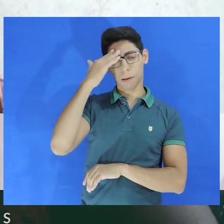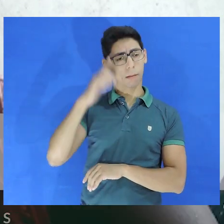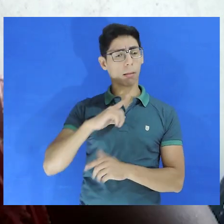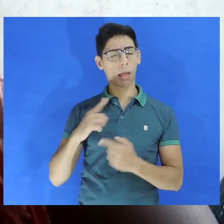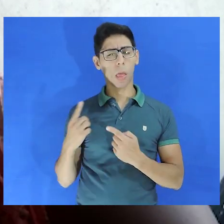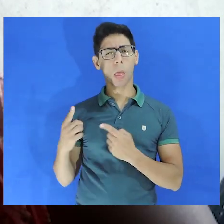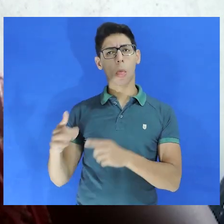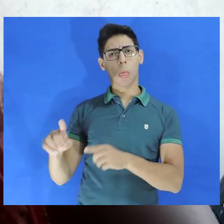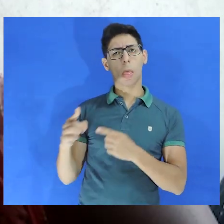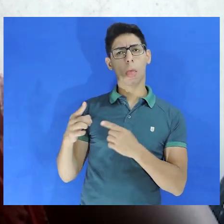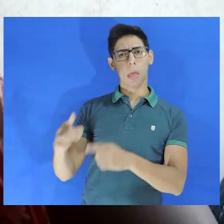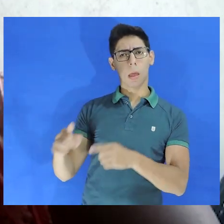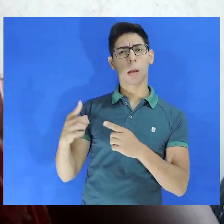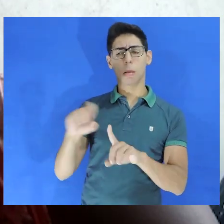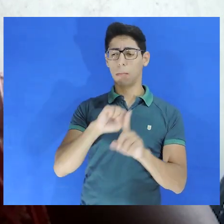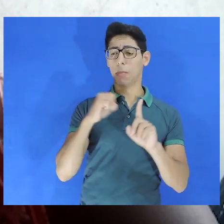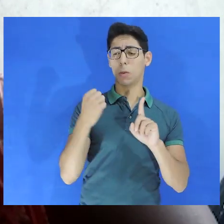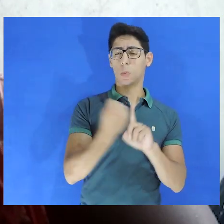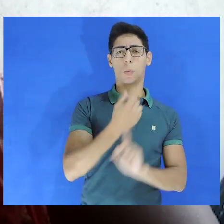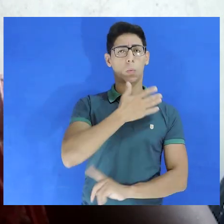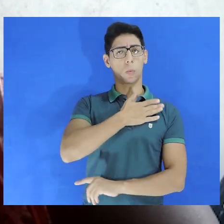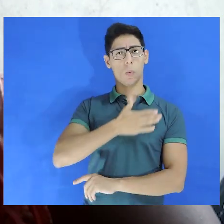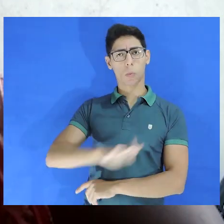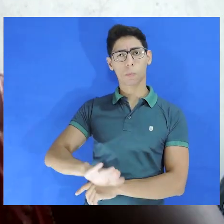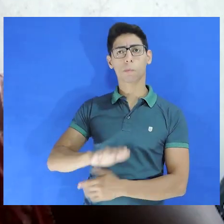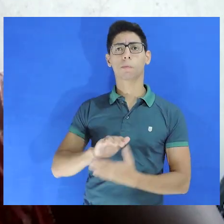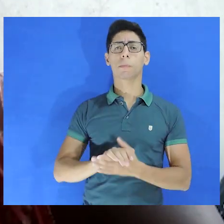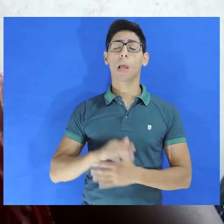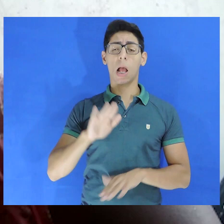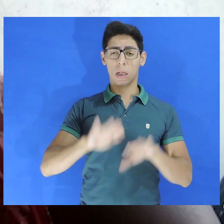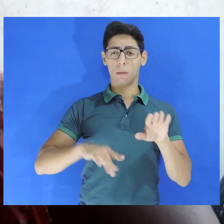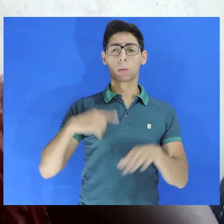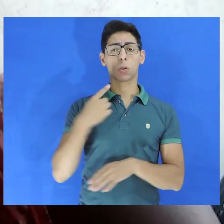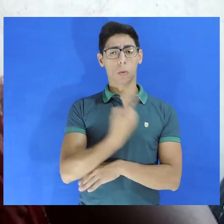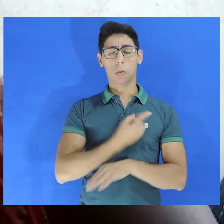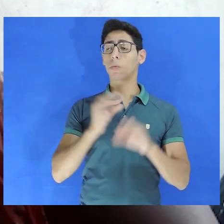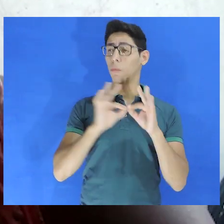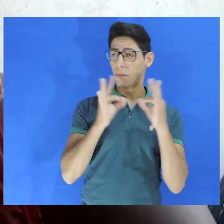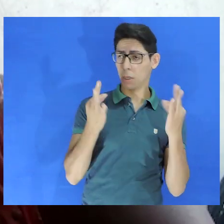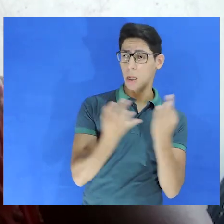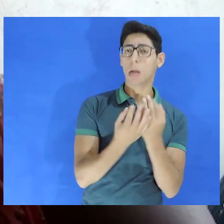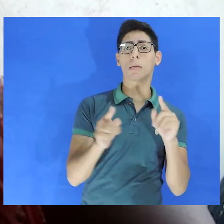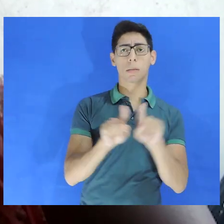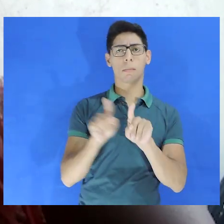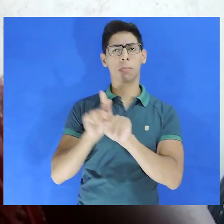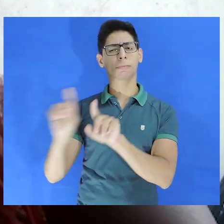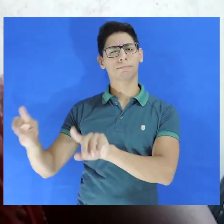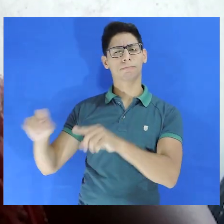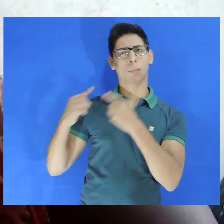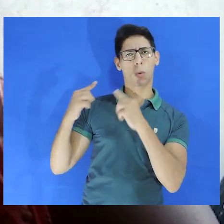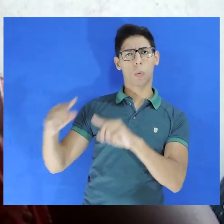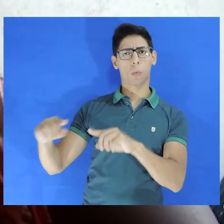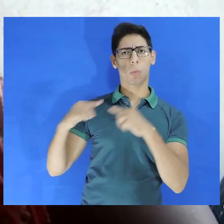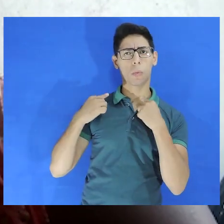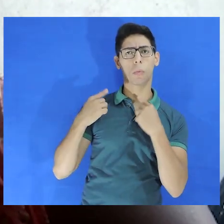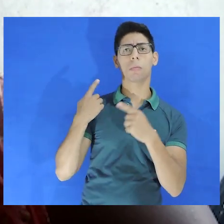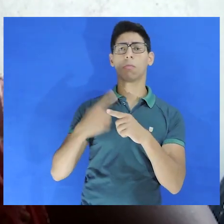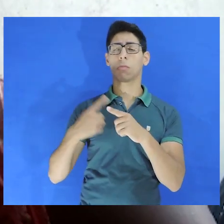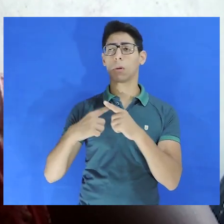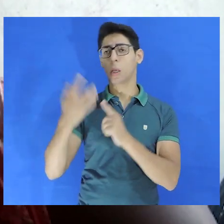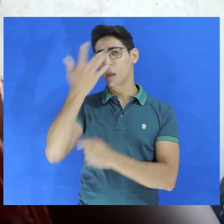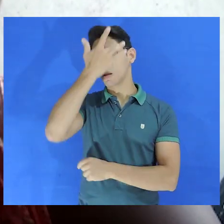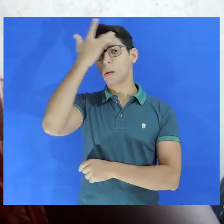é muito criticado pela sociedade. Até nós mesmos, familiares, somos criminalizados, porque